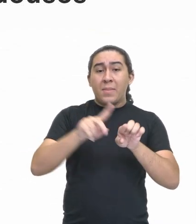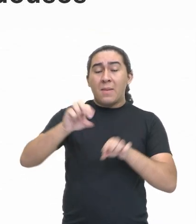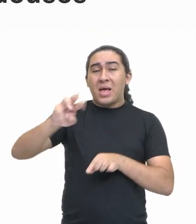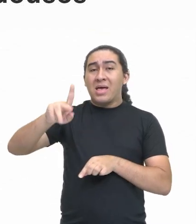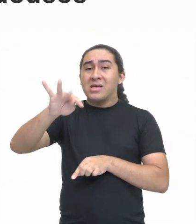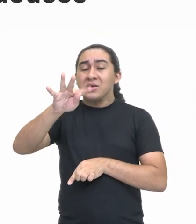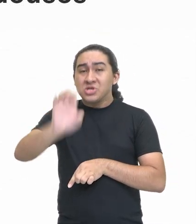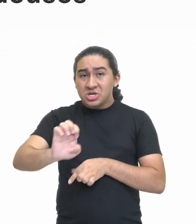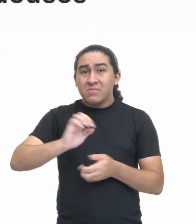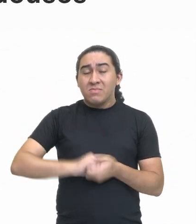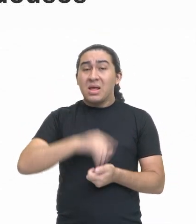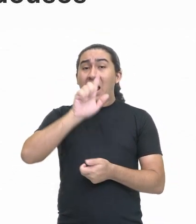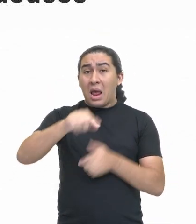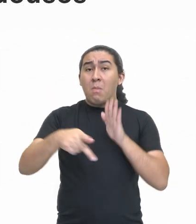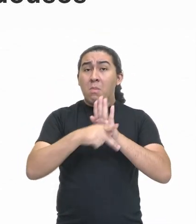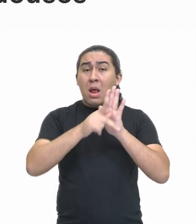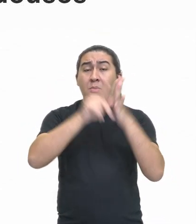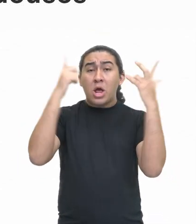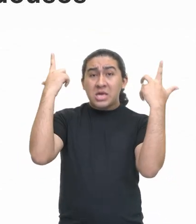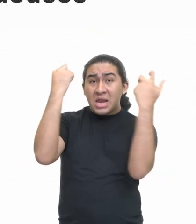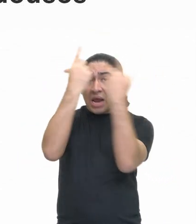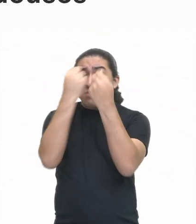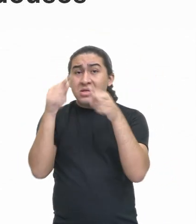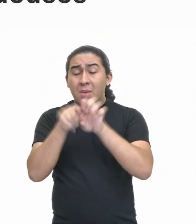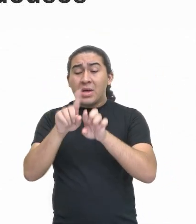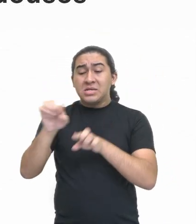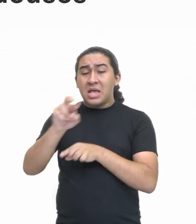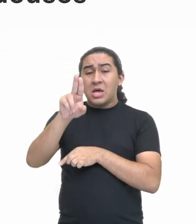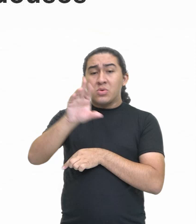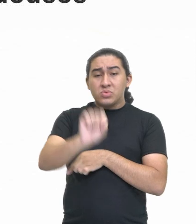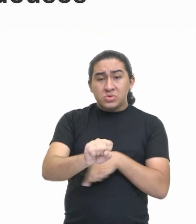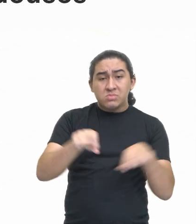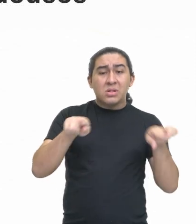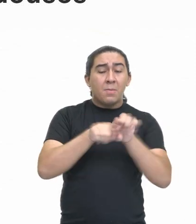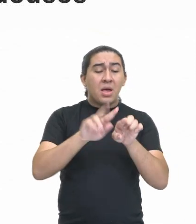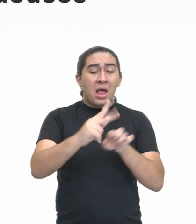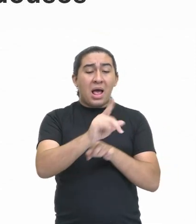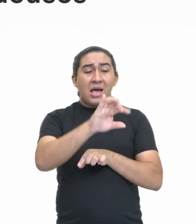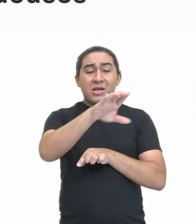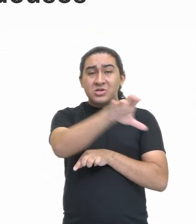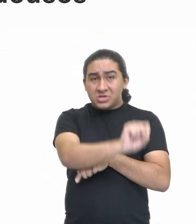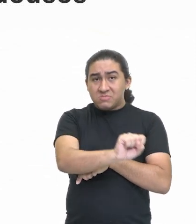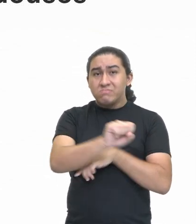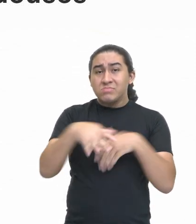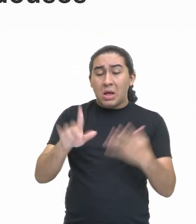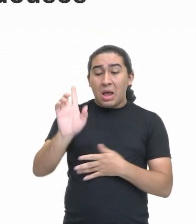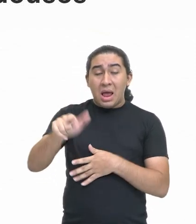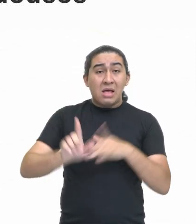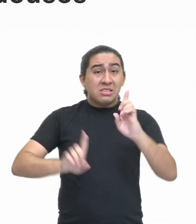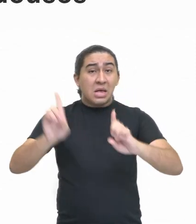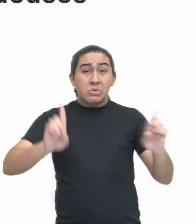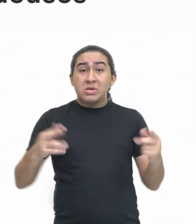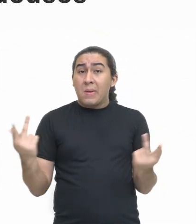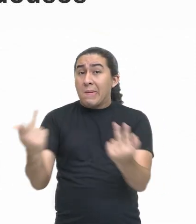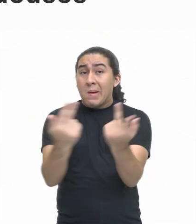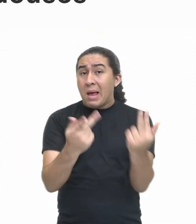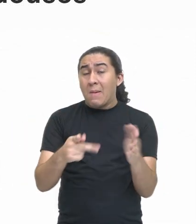pasmem vocês são os deuses do panteão grego. Zeus, o Hades, entendeu? Então, são os mesmos